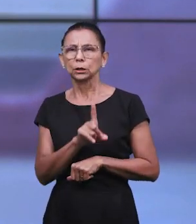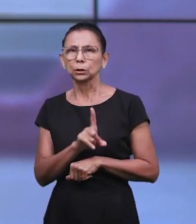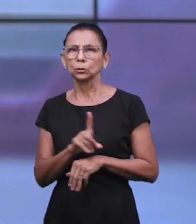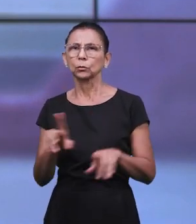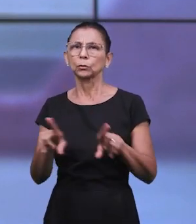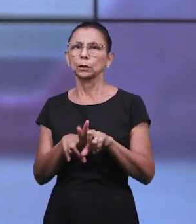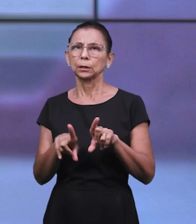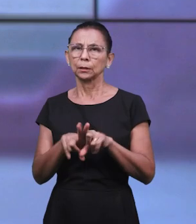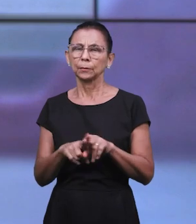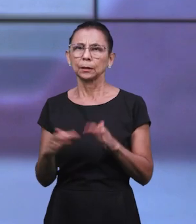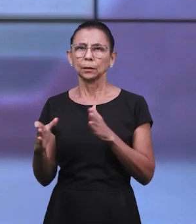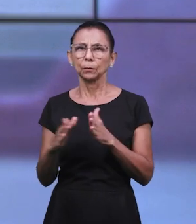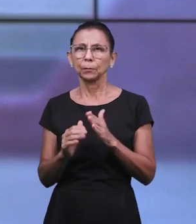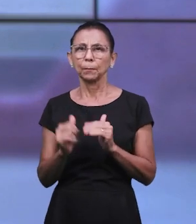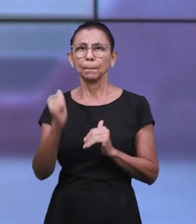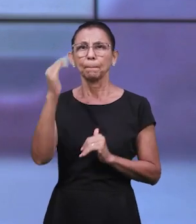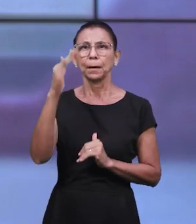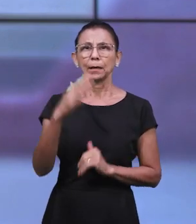filhos.